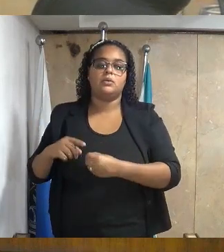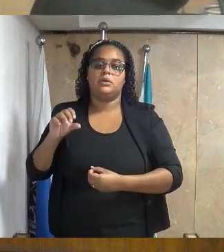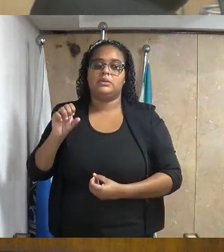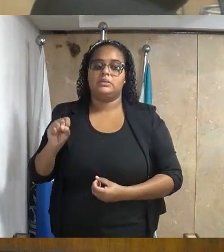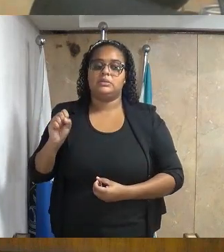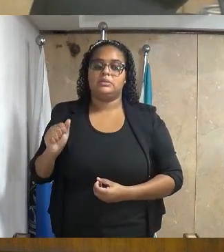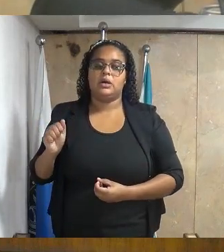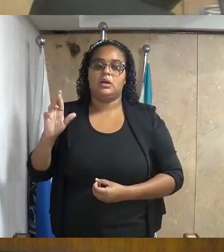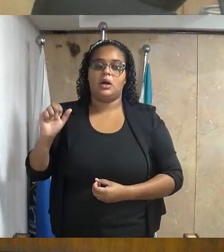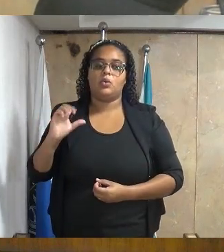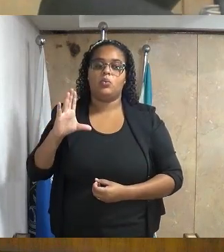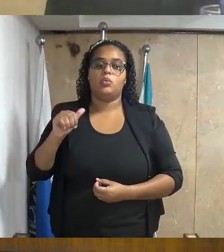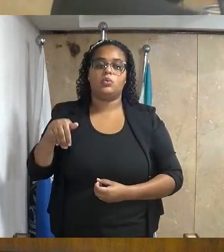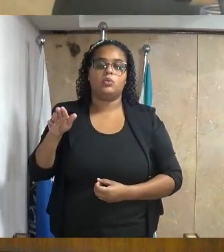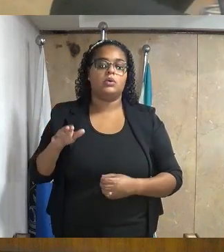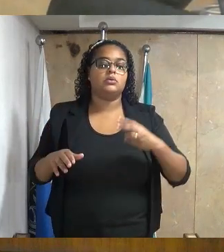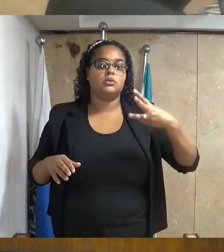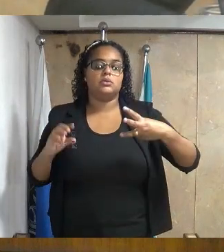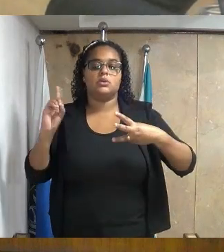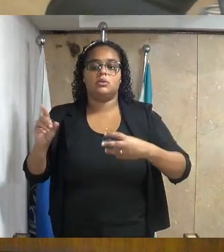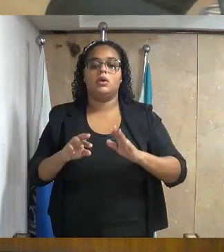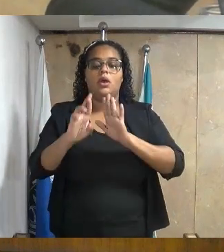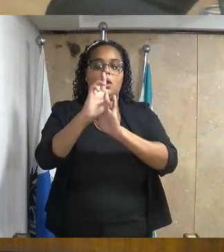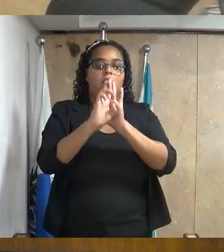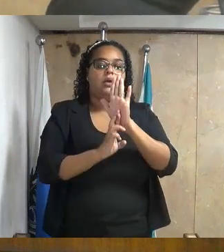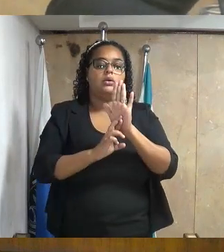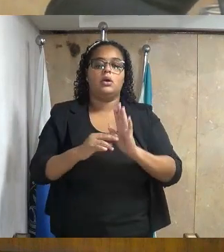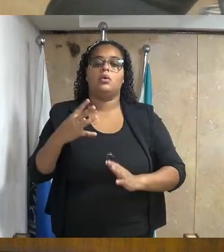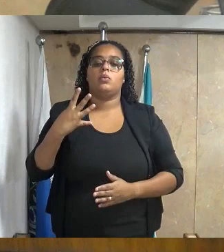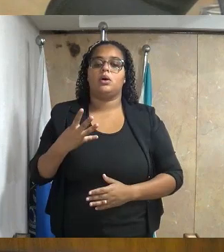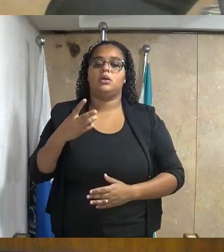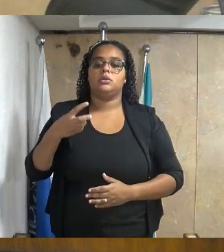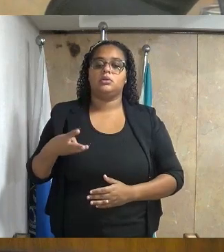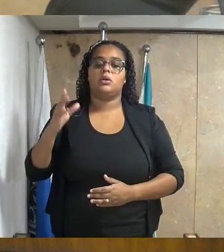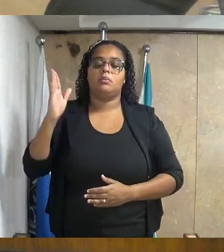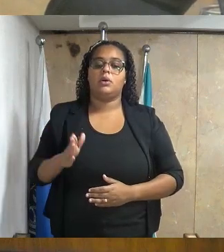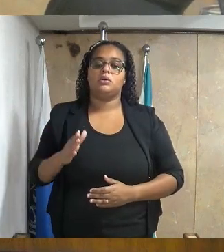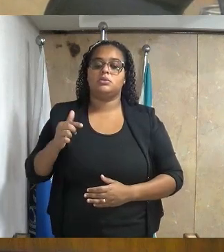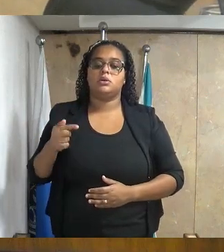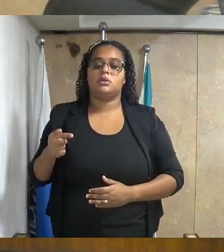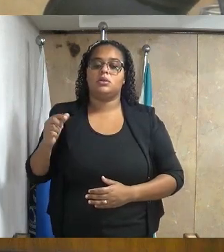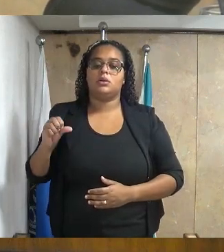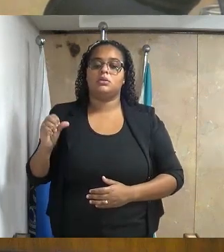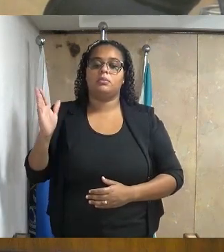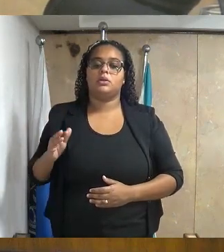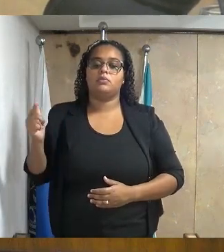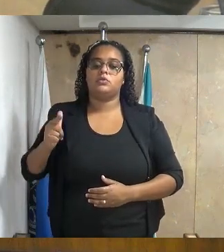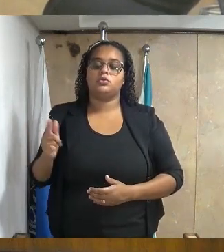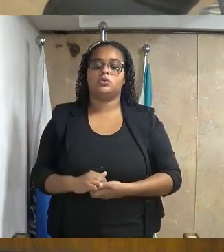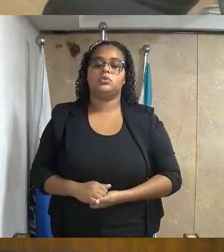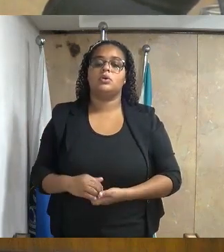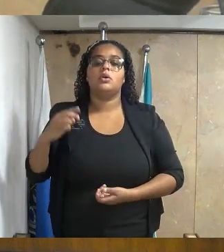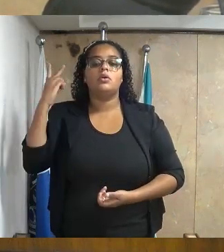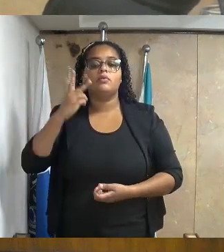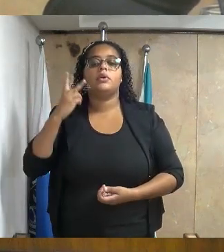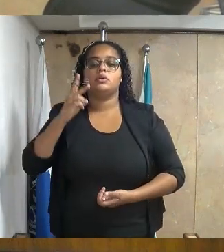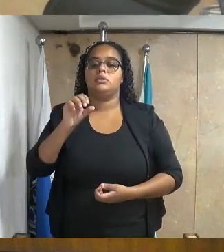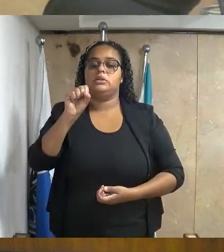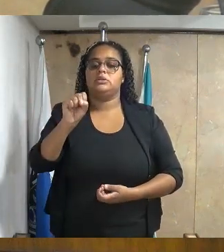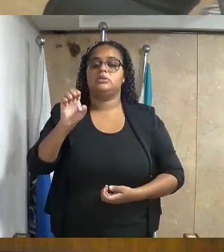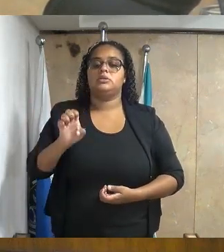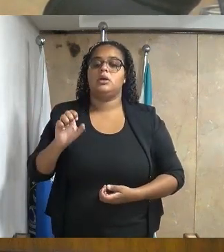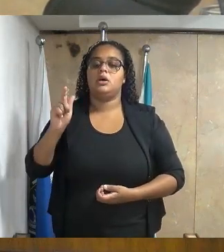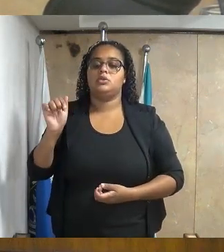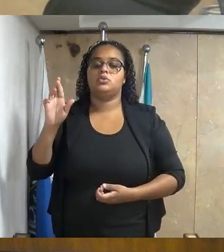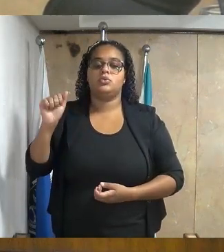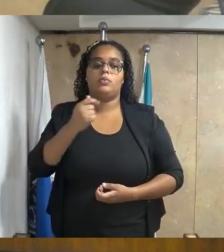distrito deste município. Requerimento de número 43, 70, barra 2022, do excelentíssimo vereador Celso do Alba,